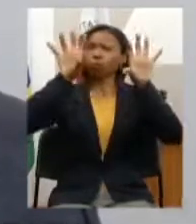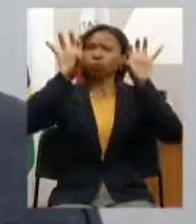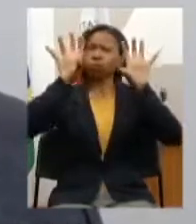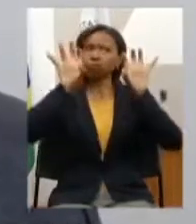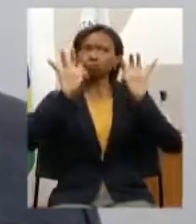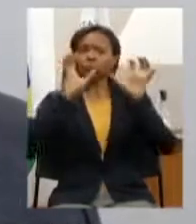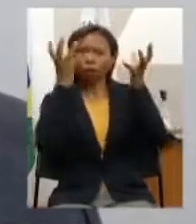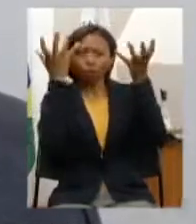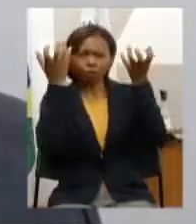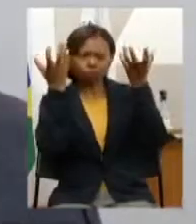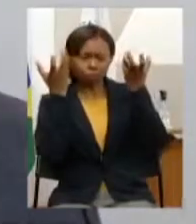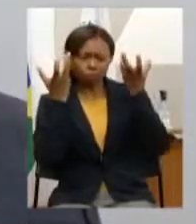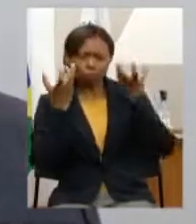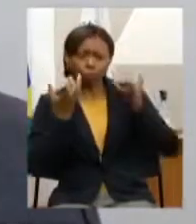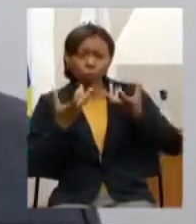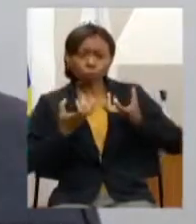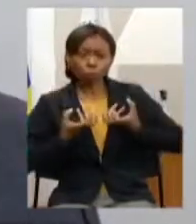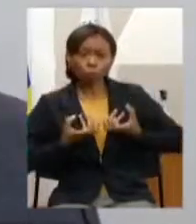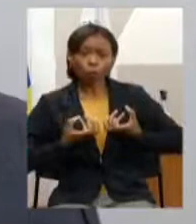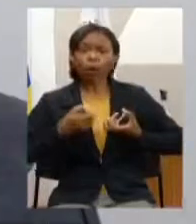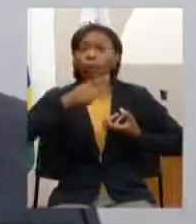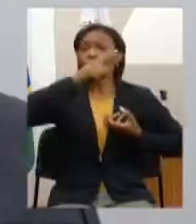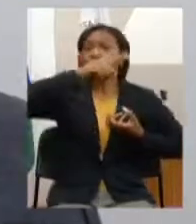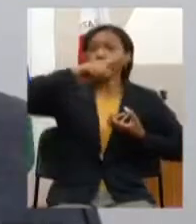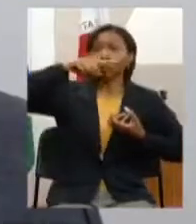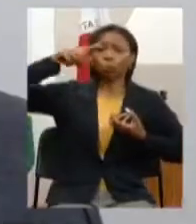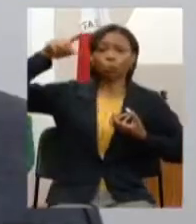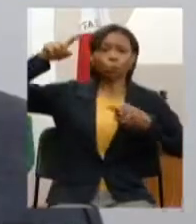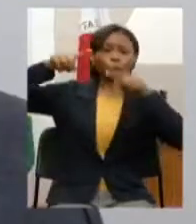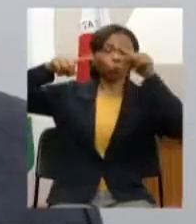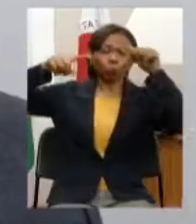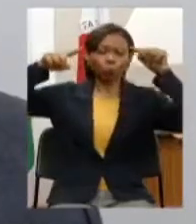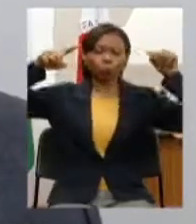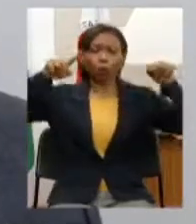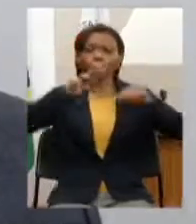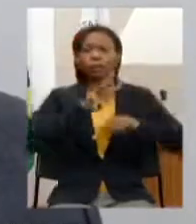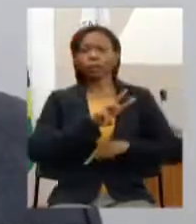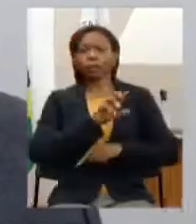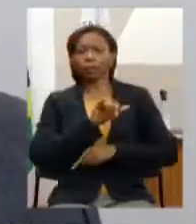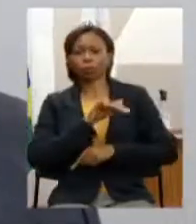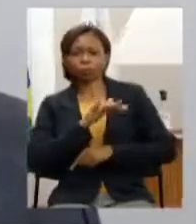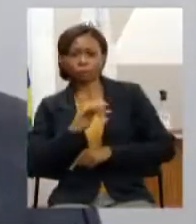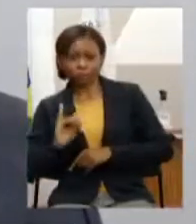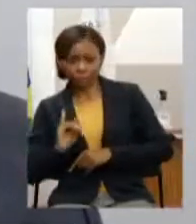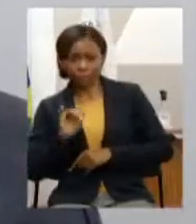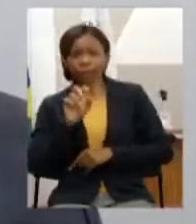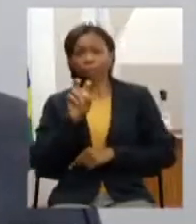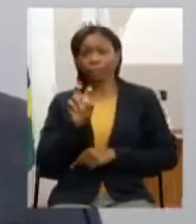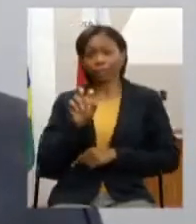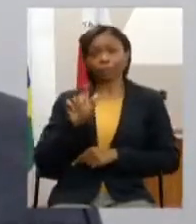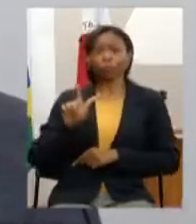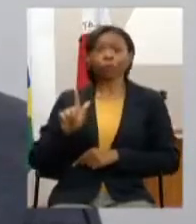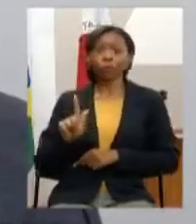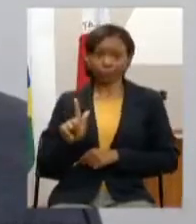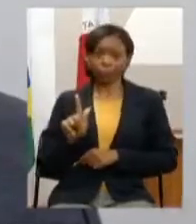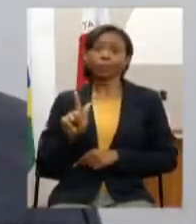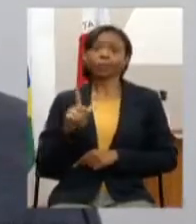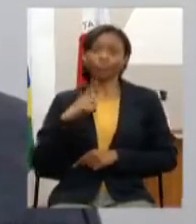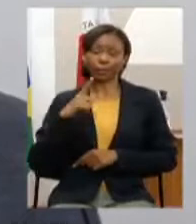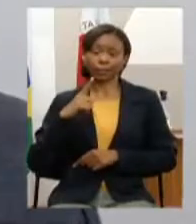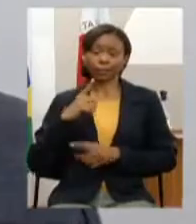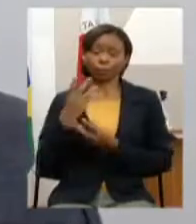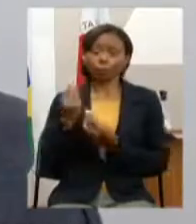enfim habitarem áreas urbanas com grande concentração de estações